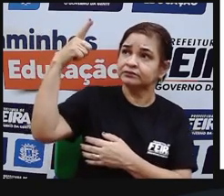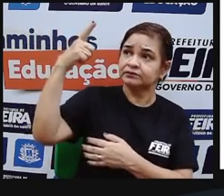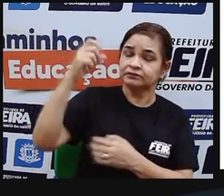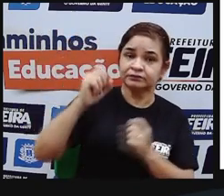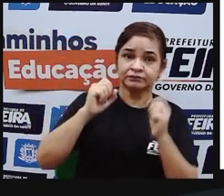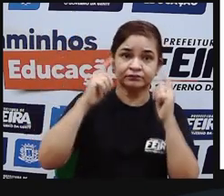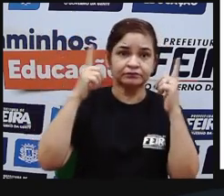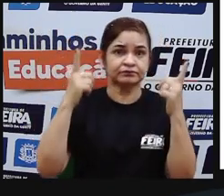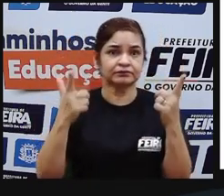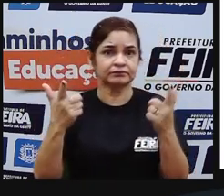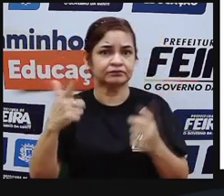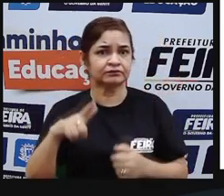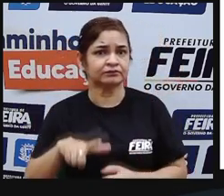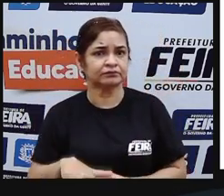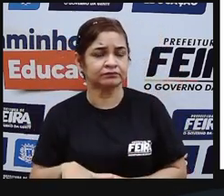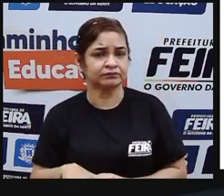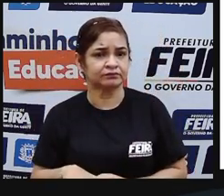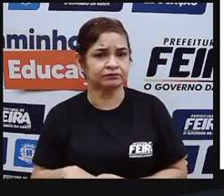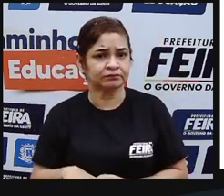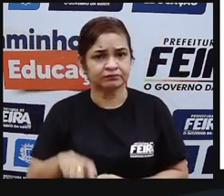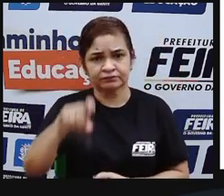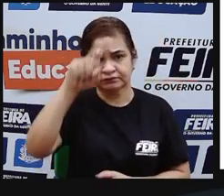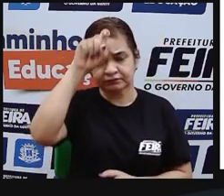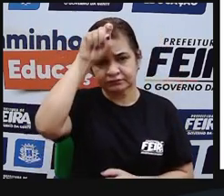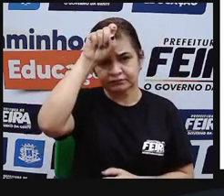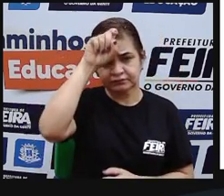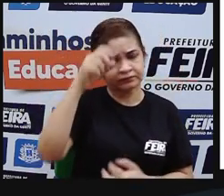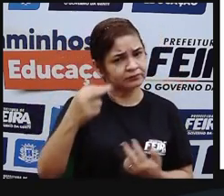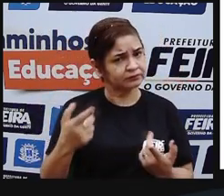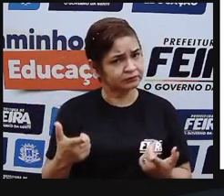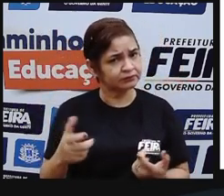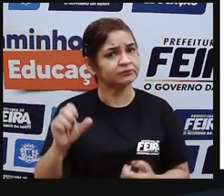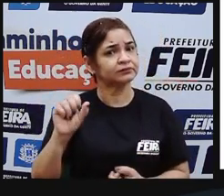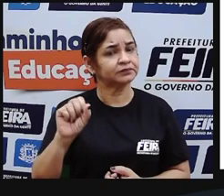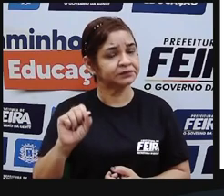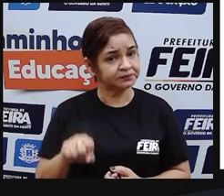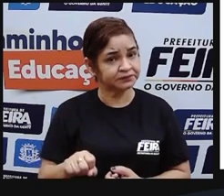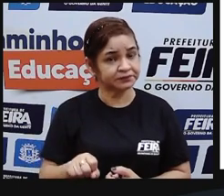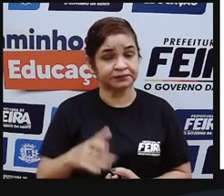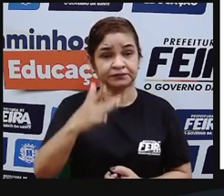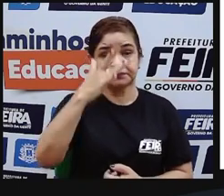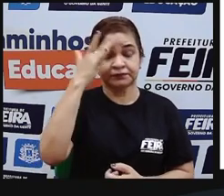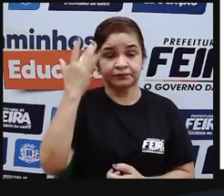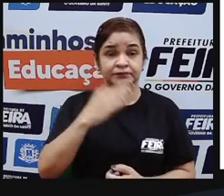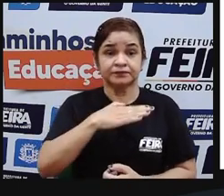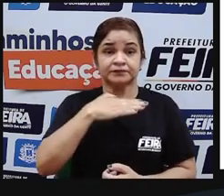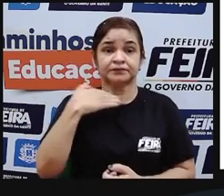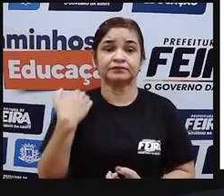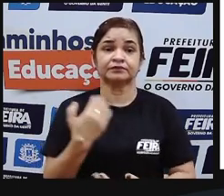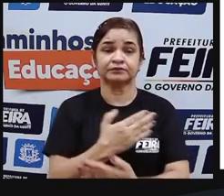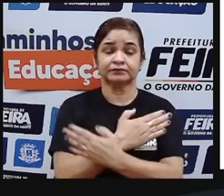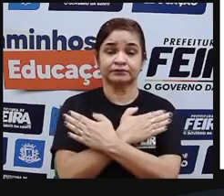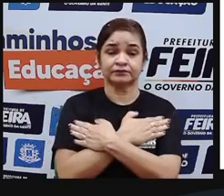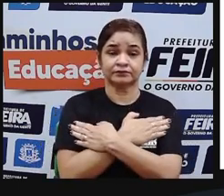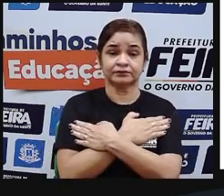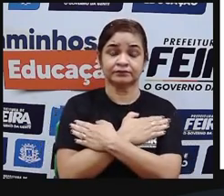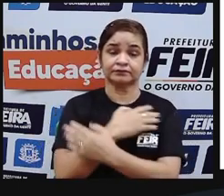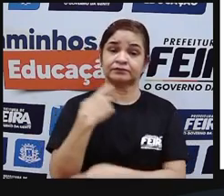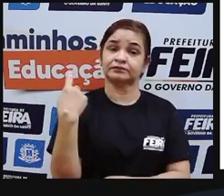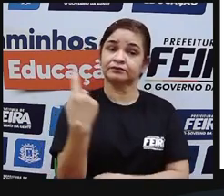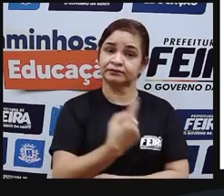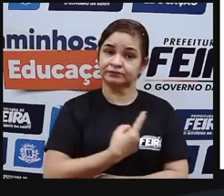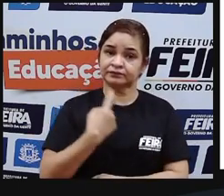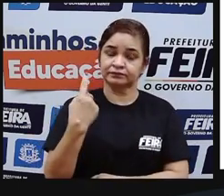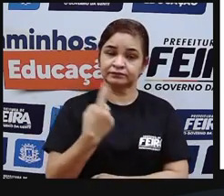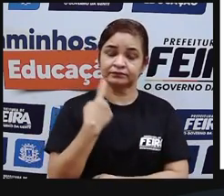mumificação igual ao Egito eles tinham múmias exatamente tinham múmias em sarcófagos como os egípcios também